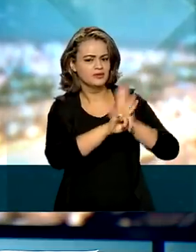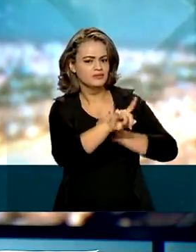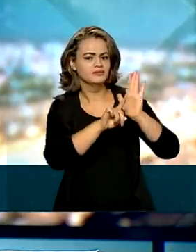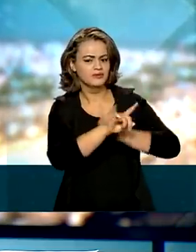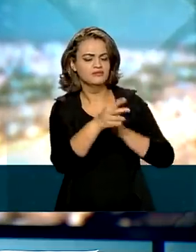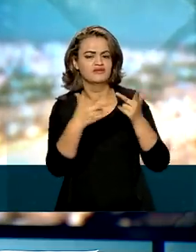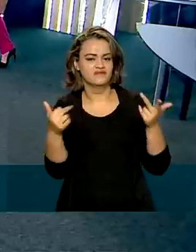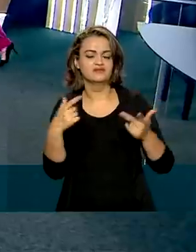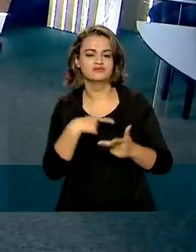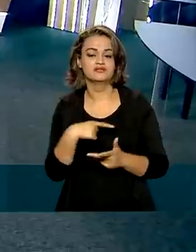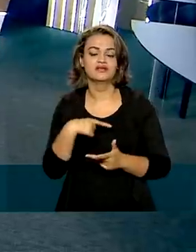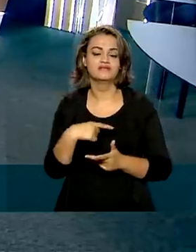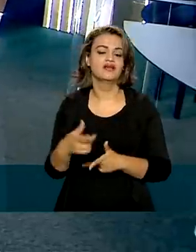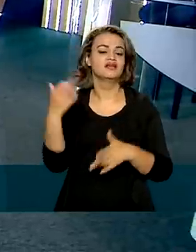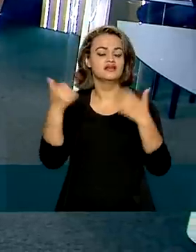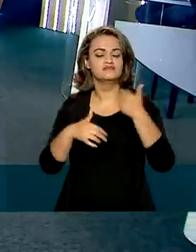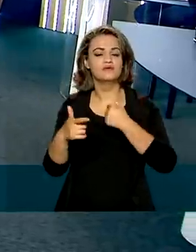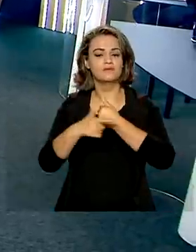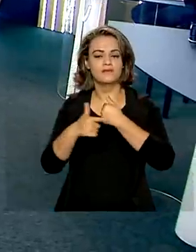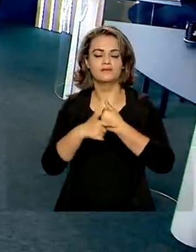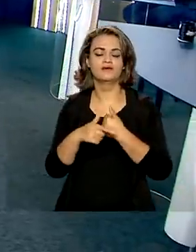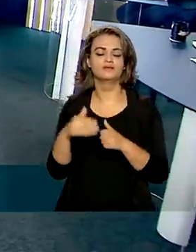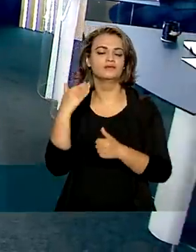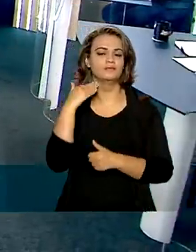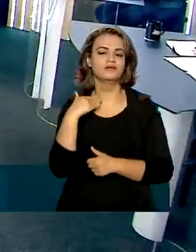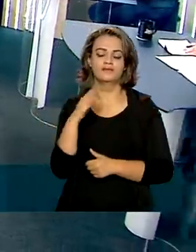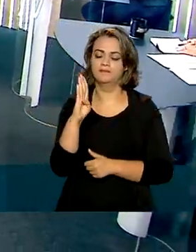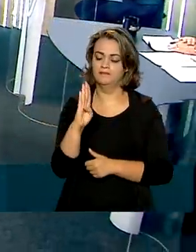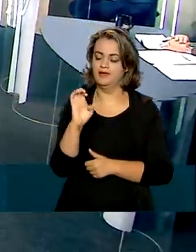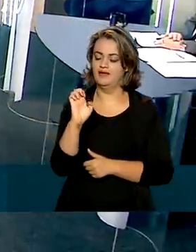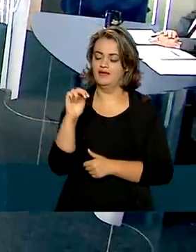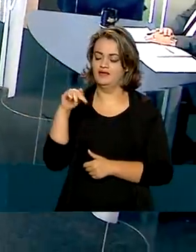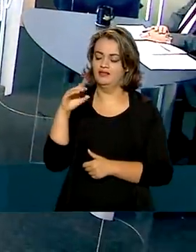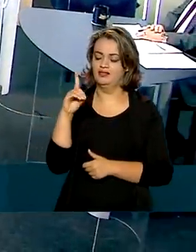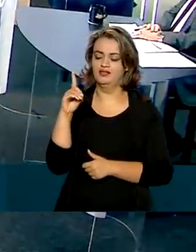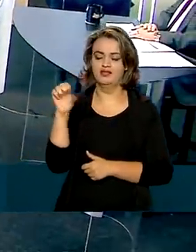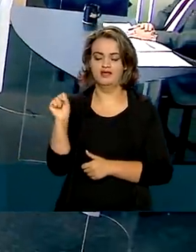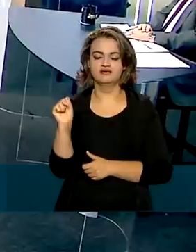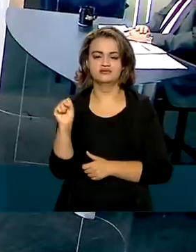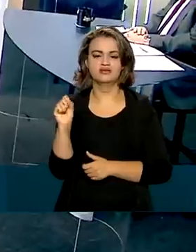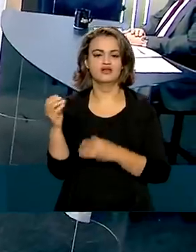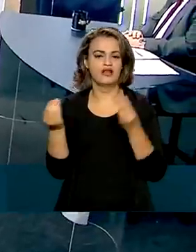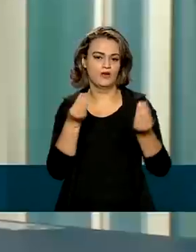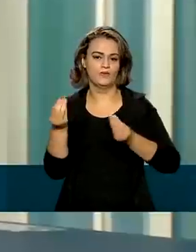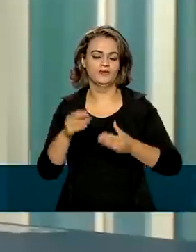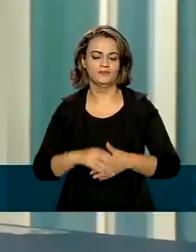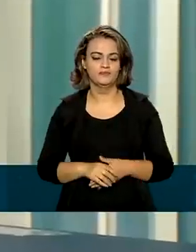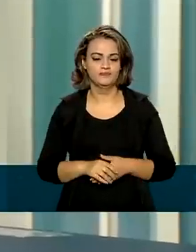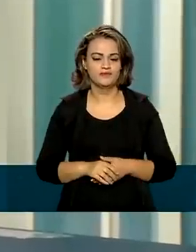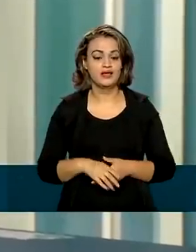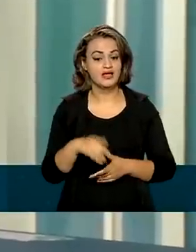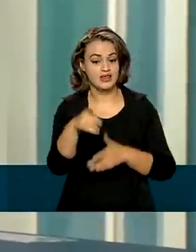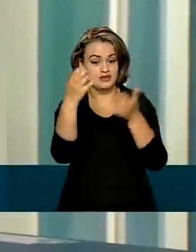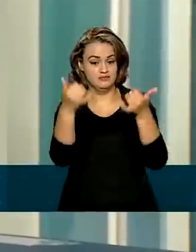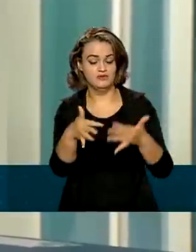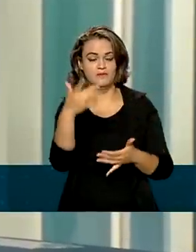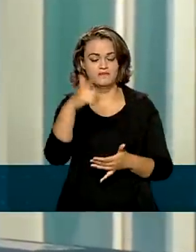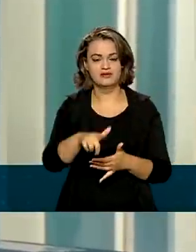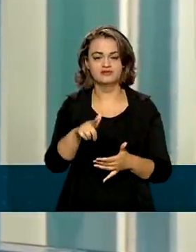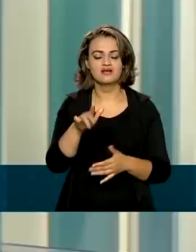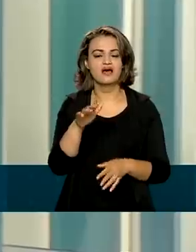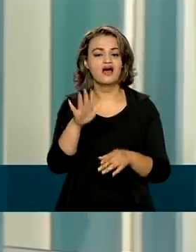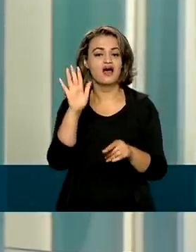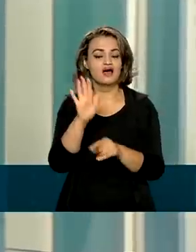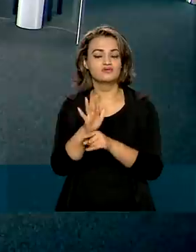diversos e falou sobre o papel do BNDES no atual cenário econômico brasileiro. Montesano destacou a